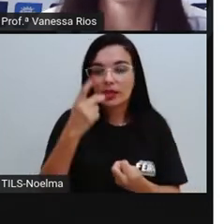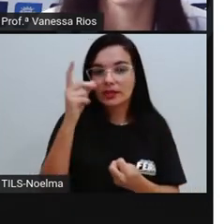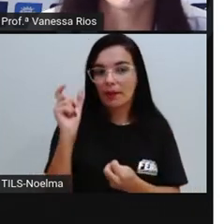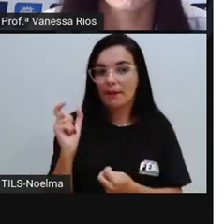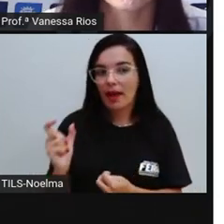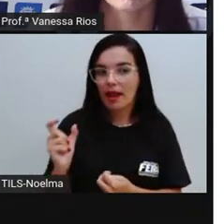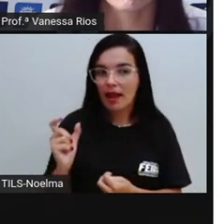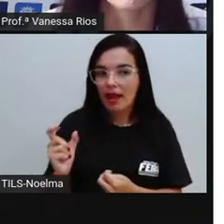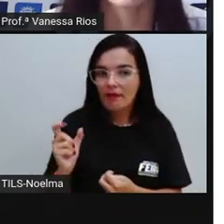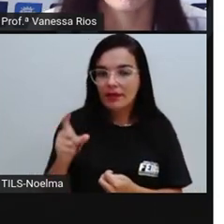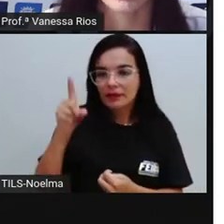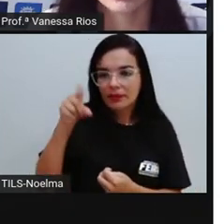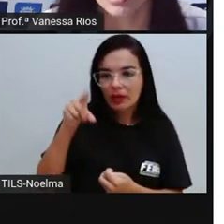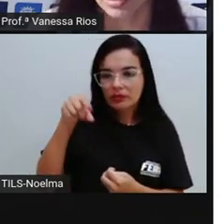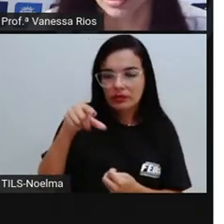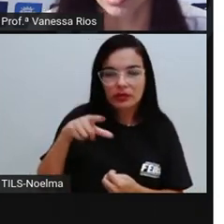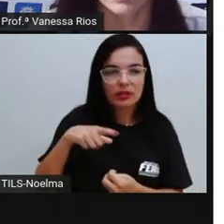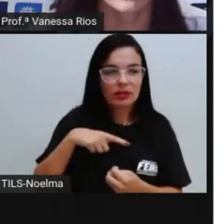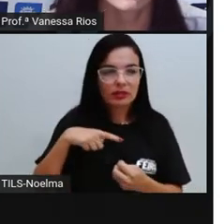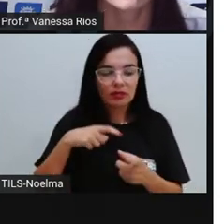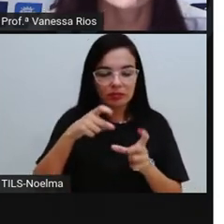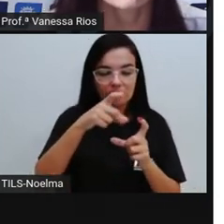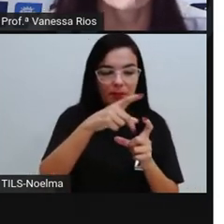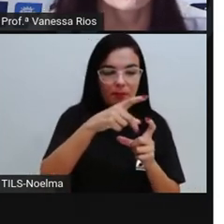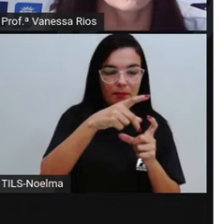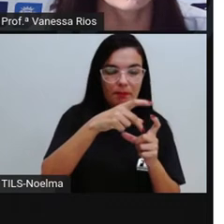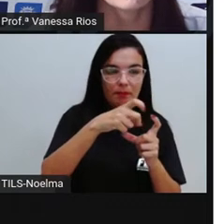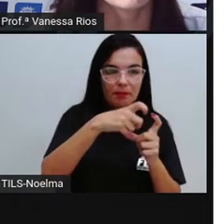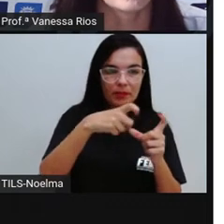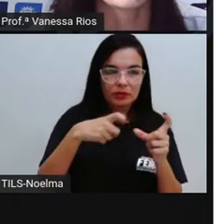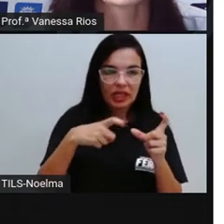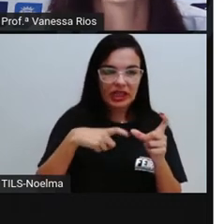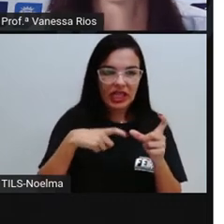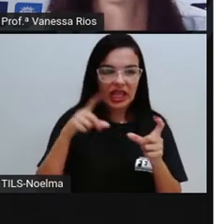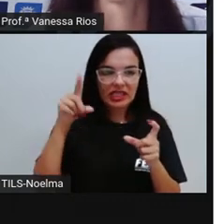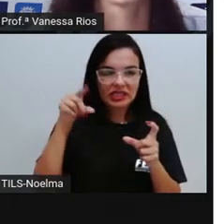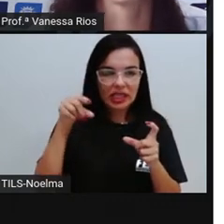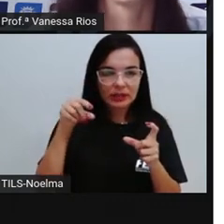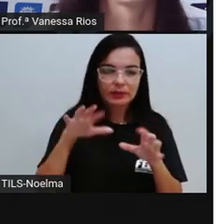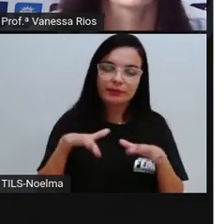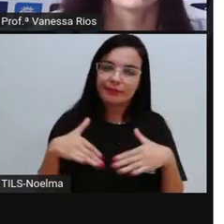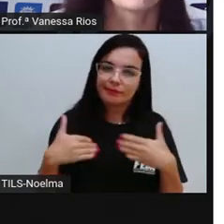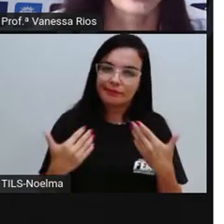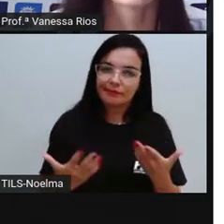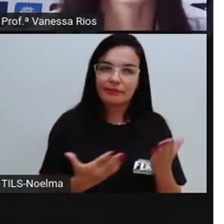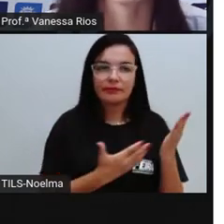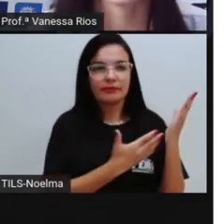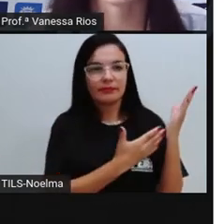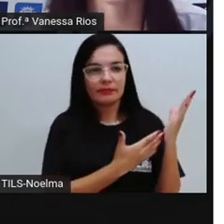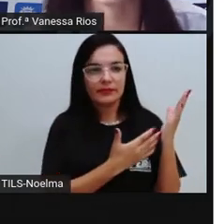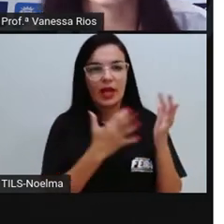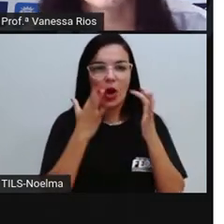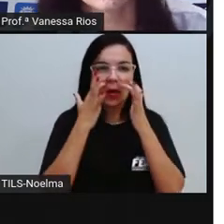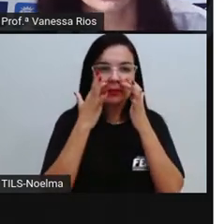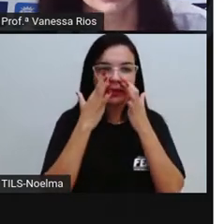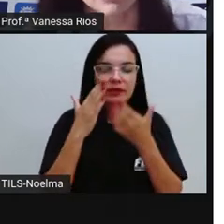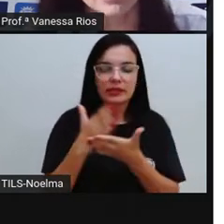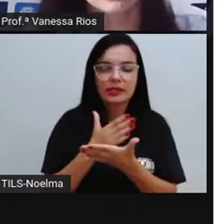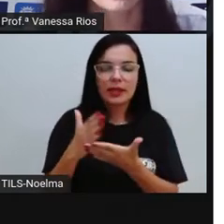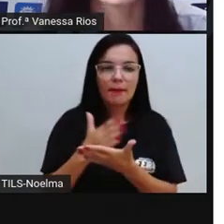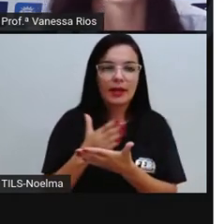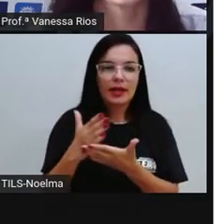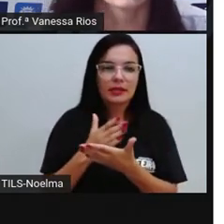vão receber acento. E aí a gente já observando agora a separação das